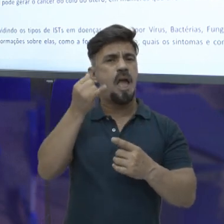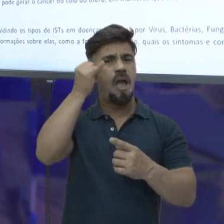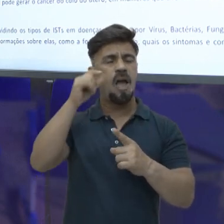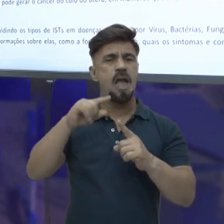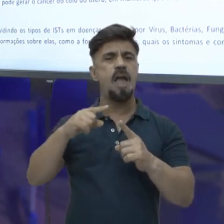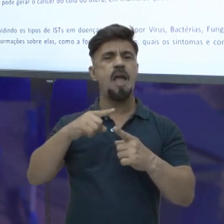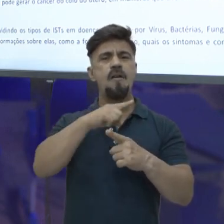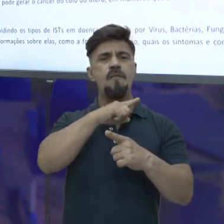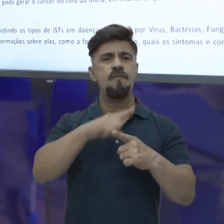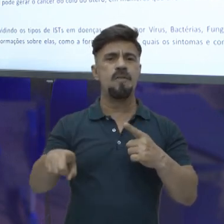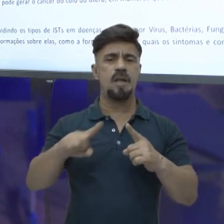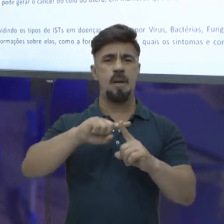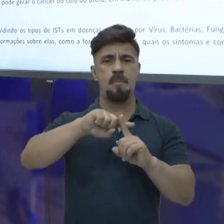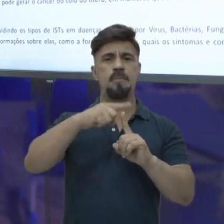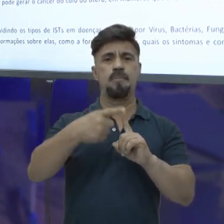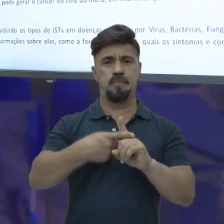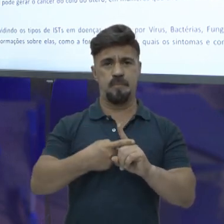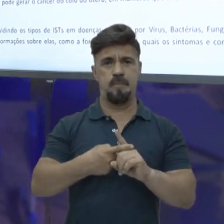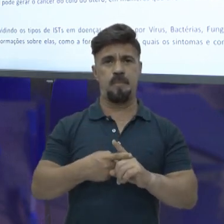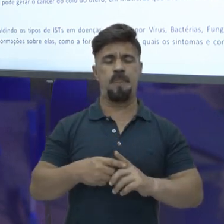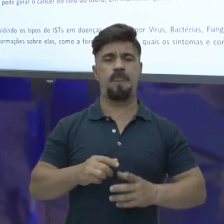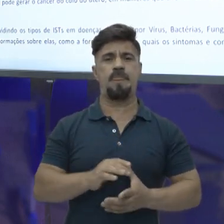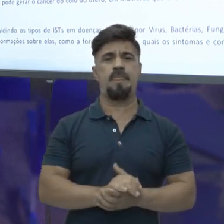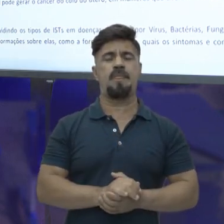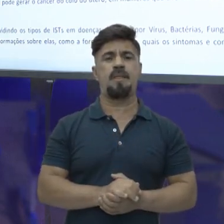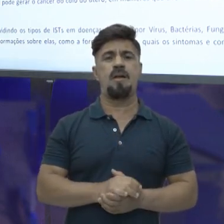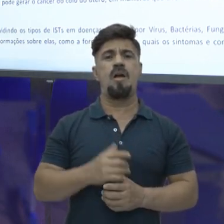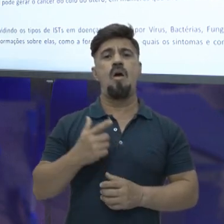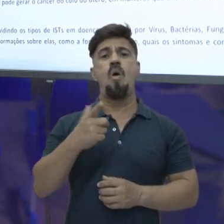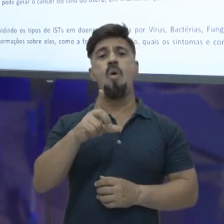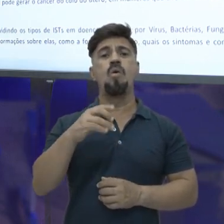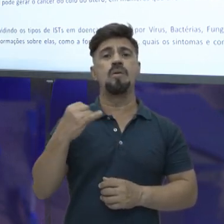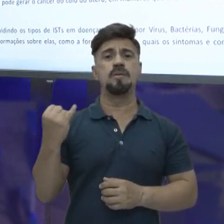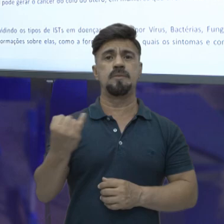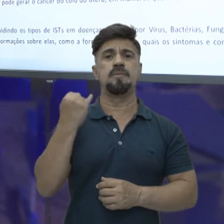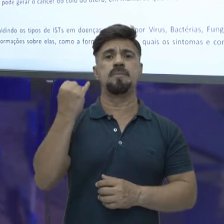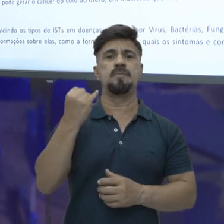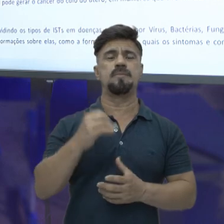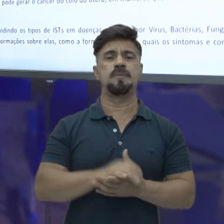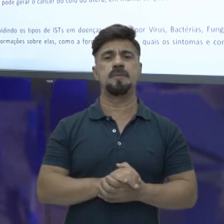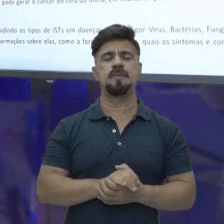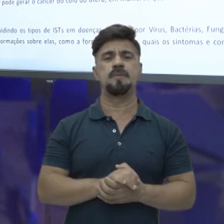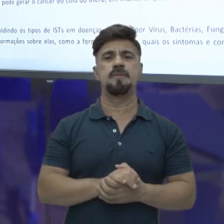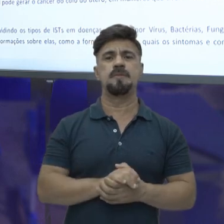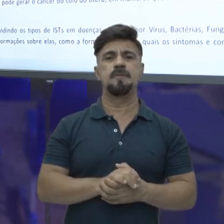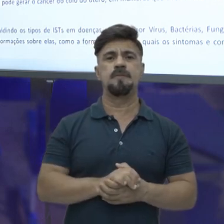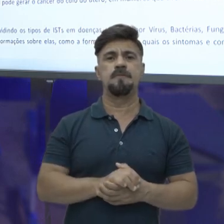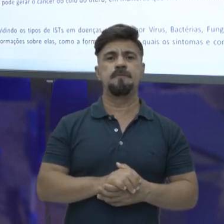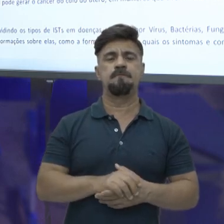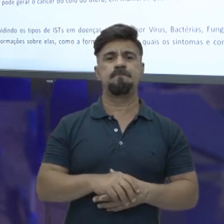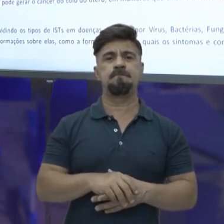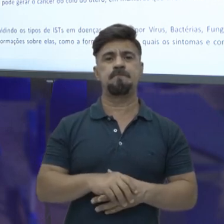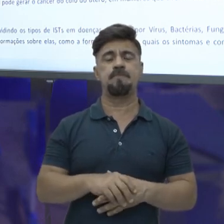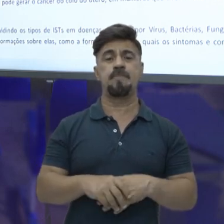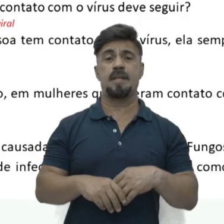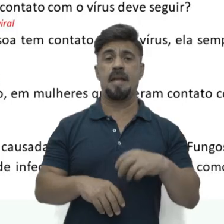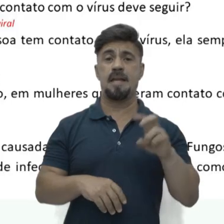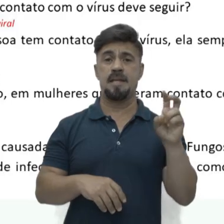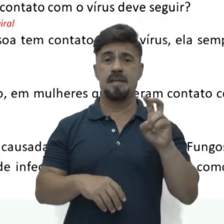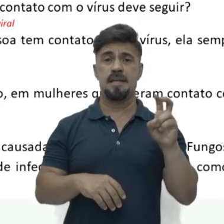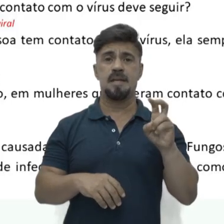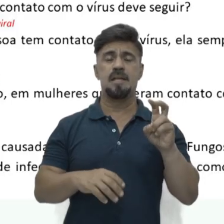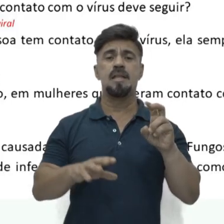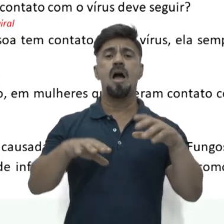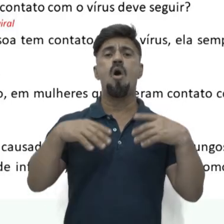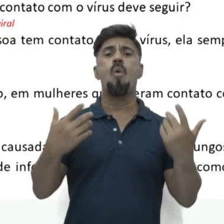contra a geração da vida, tá bom? Outra coisa que é importante aqui, ó, é a gente falar dessa quinta questão.